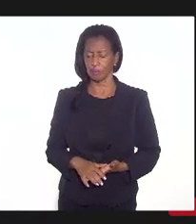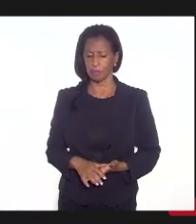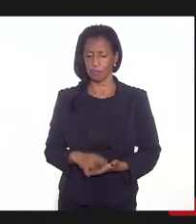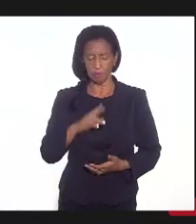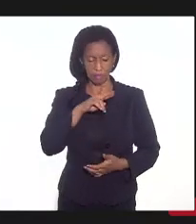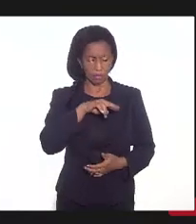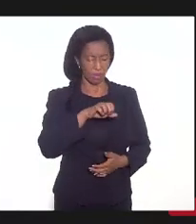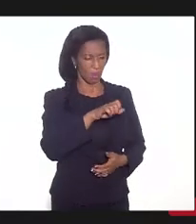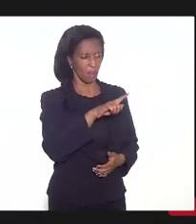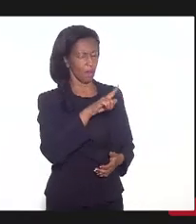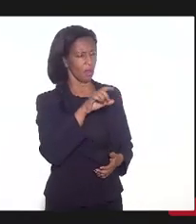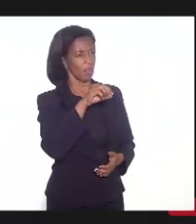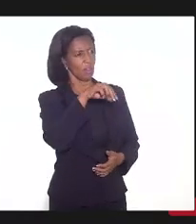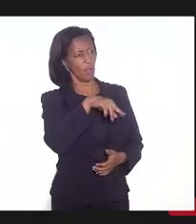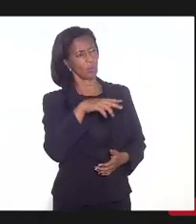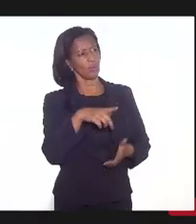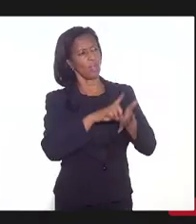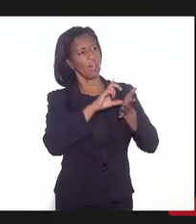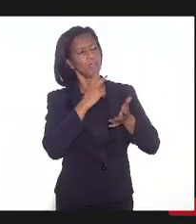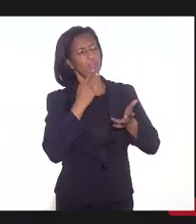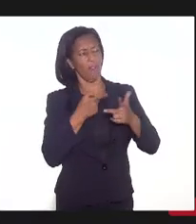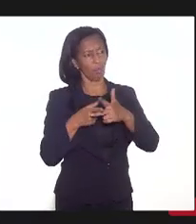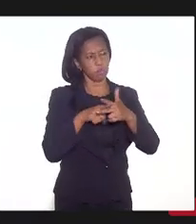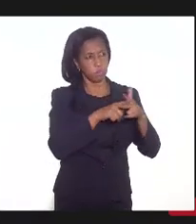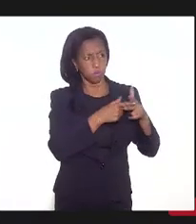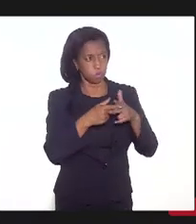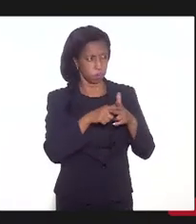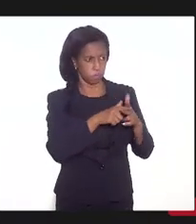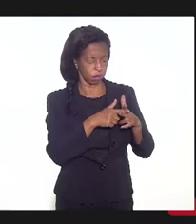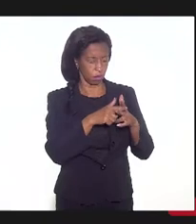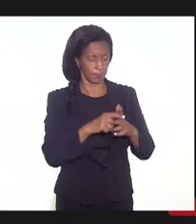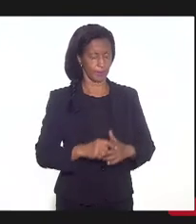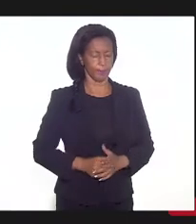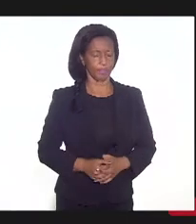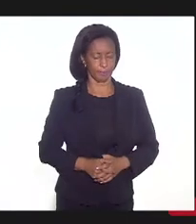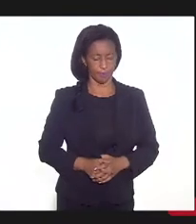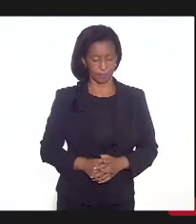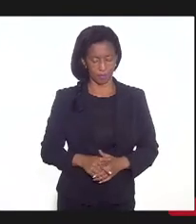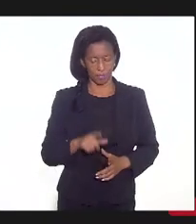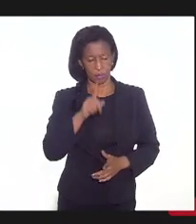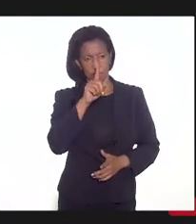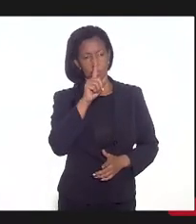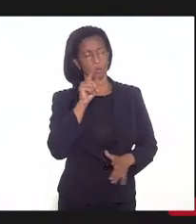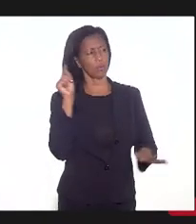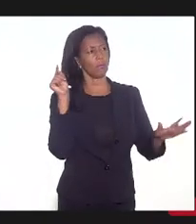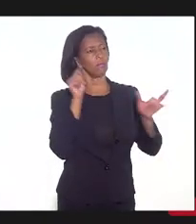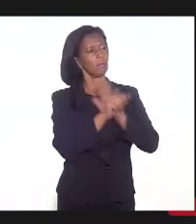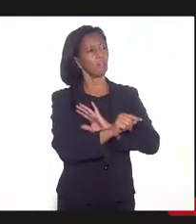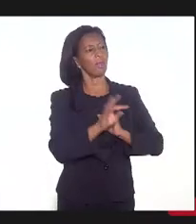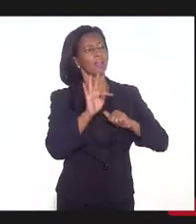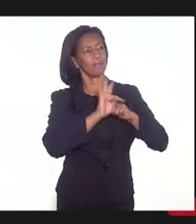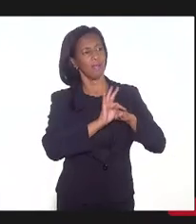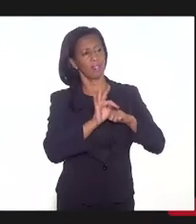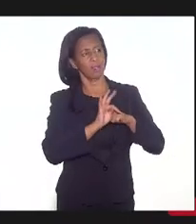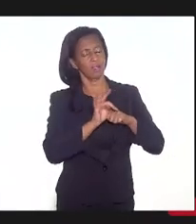a gente entrar na medida de ajuste, que são as mais polêmicas, eu queria fazer uma observação técnica.